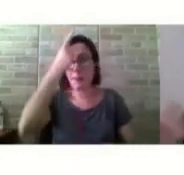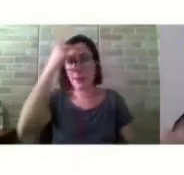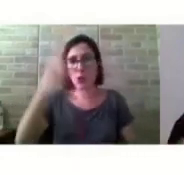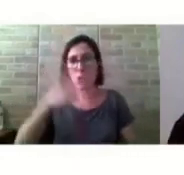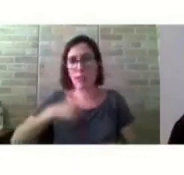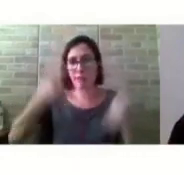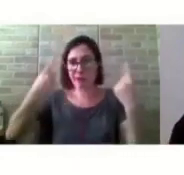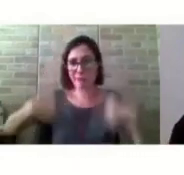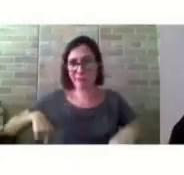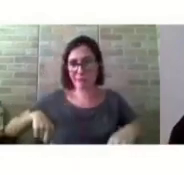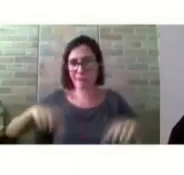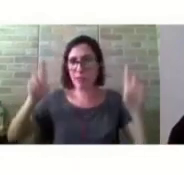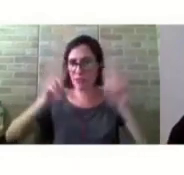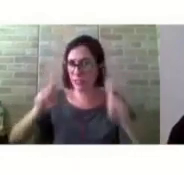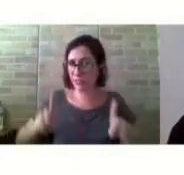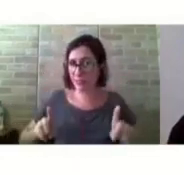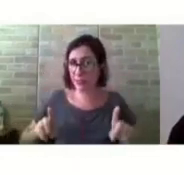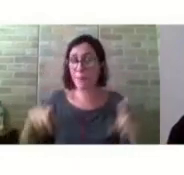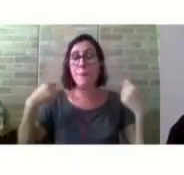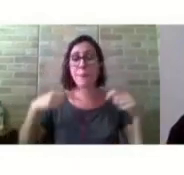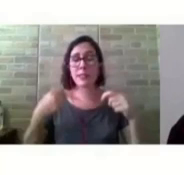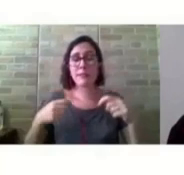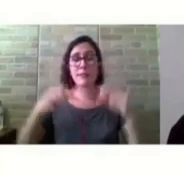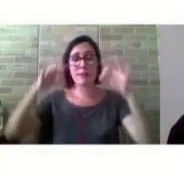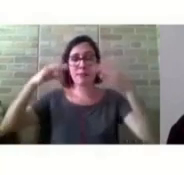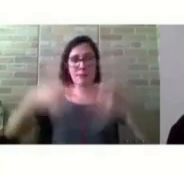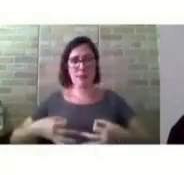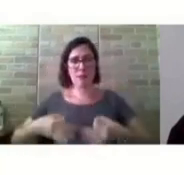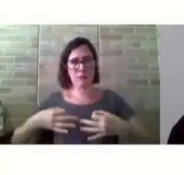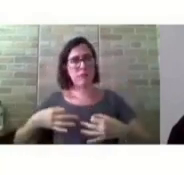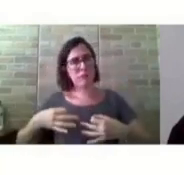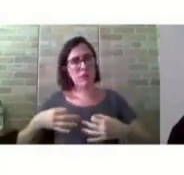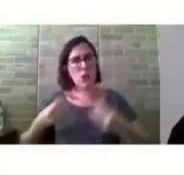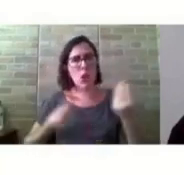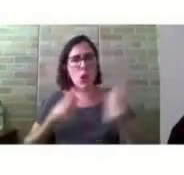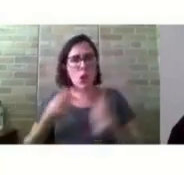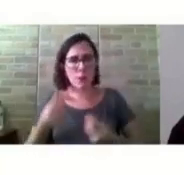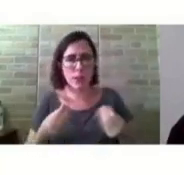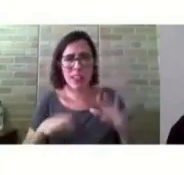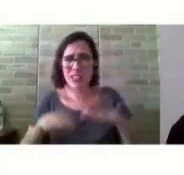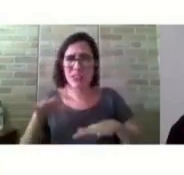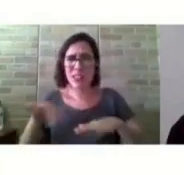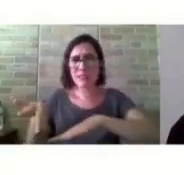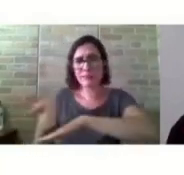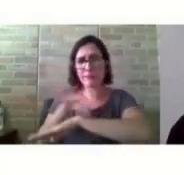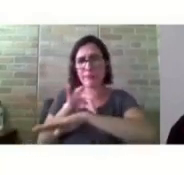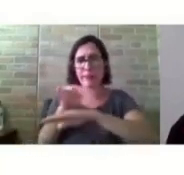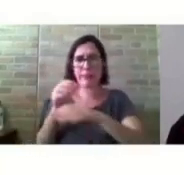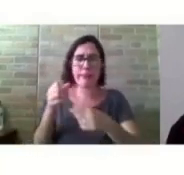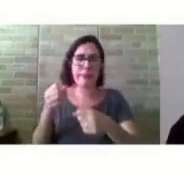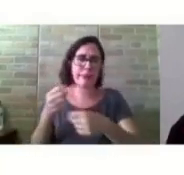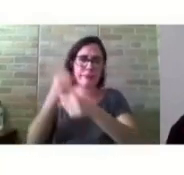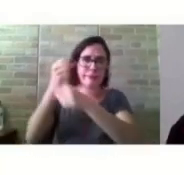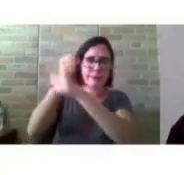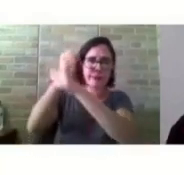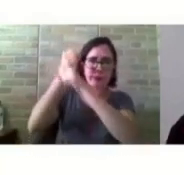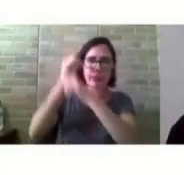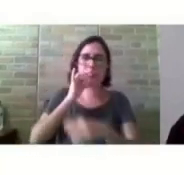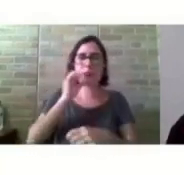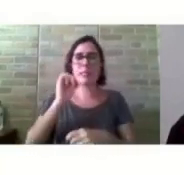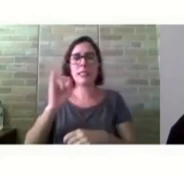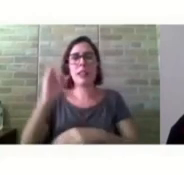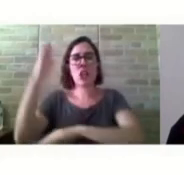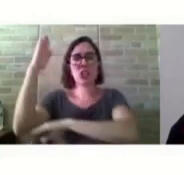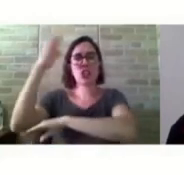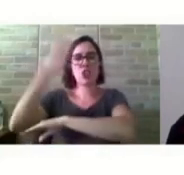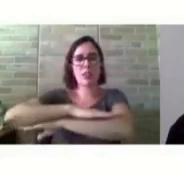ela tem que estar em um posicionamento adequado. Às vezes, a questão arquitetônica, uma janela aberta que vai estar próximo,